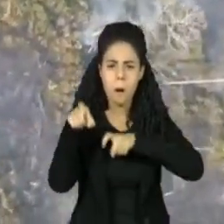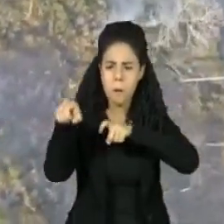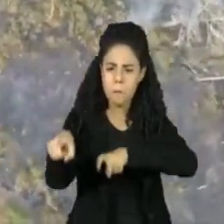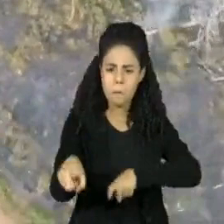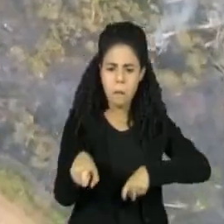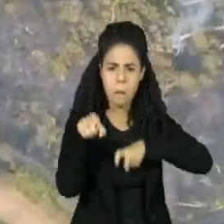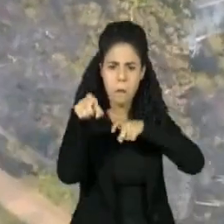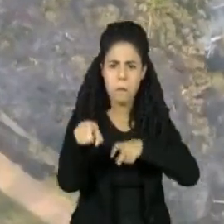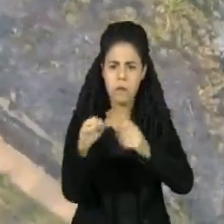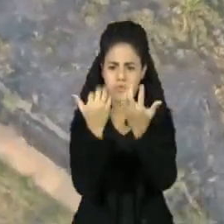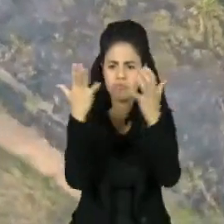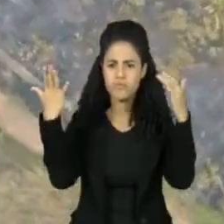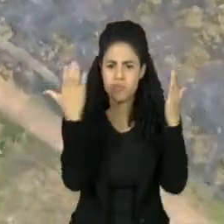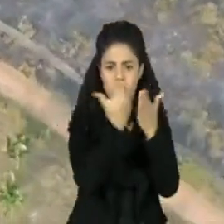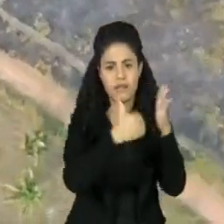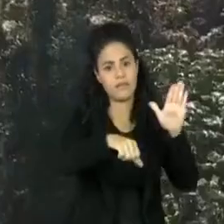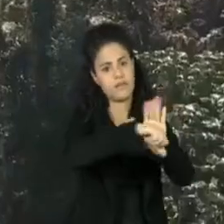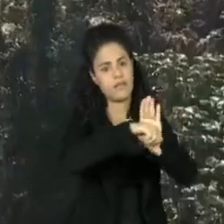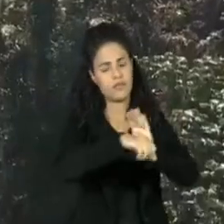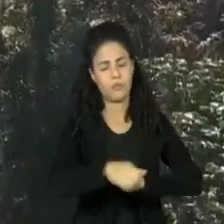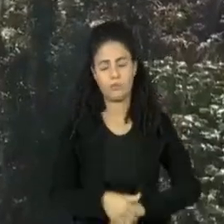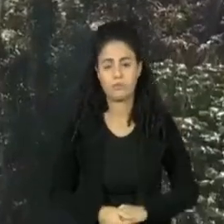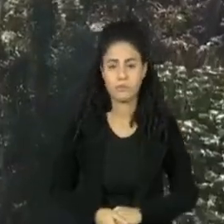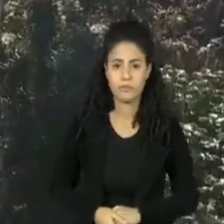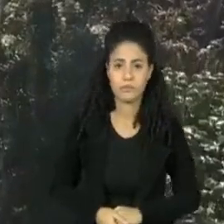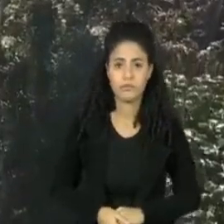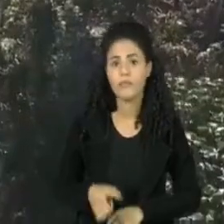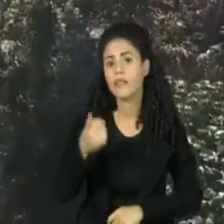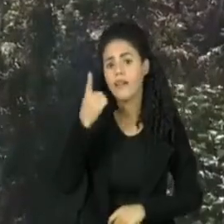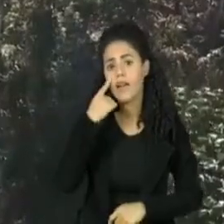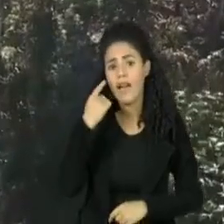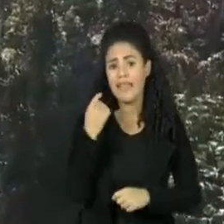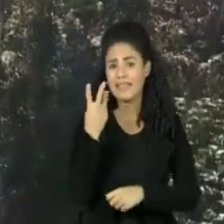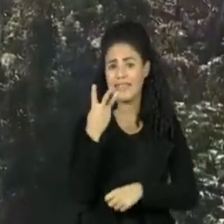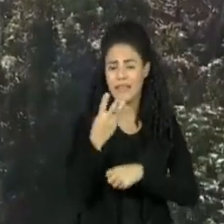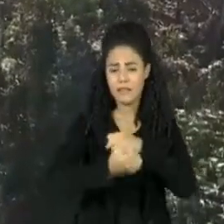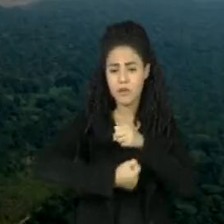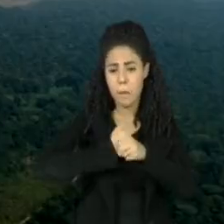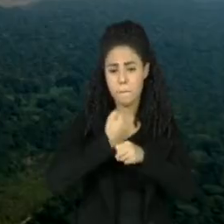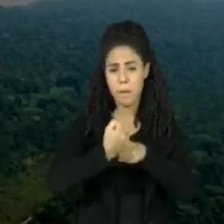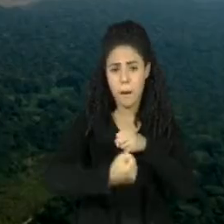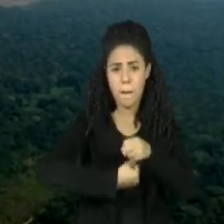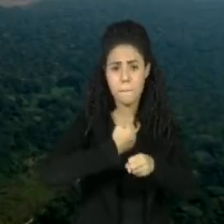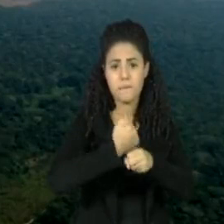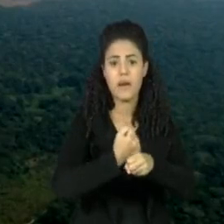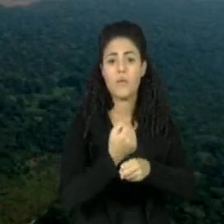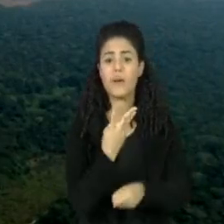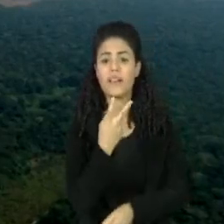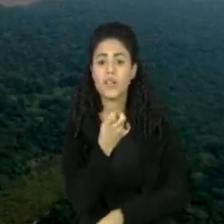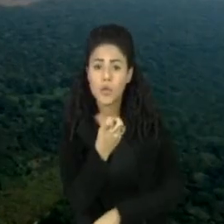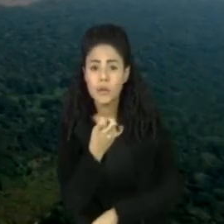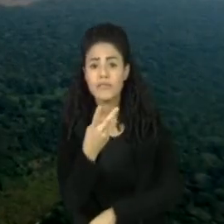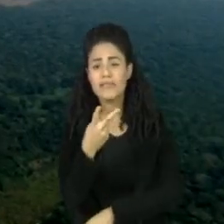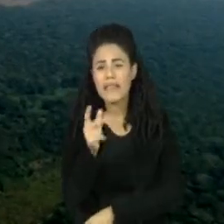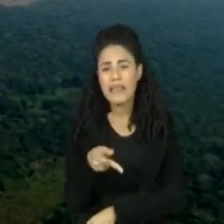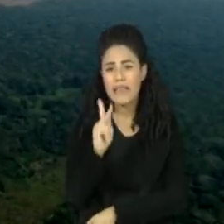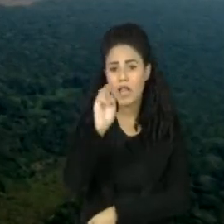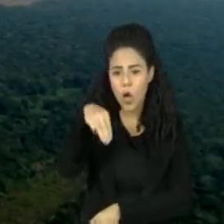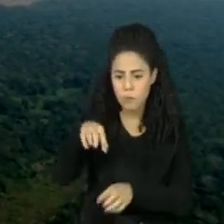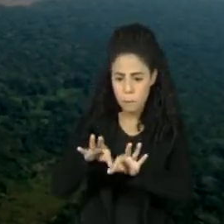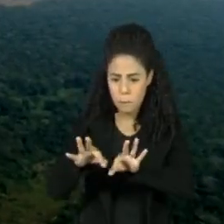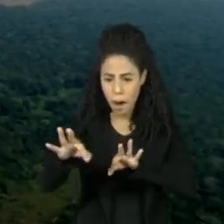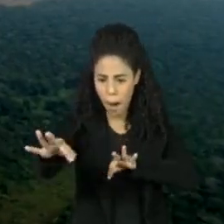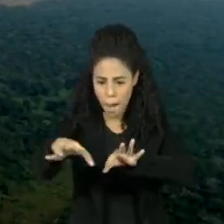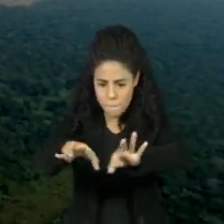conversão das áreas para agropecuária. Pior, nos últimos três anos, 42 mil quilômetros quadrados de floresta foram